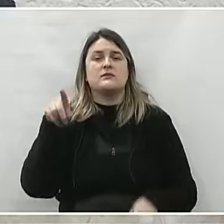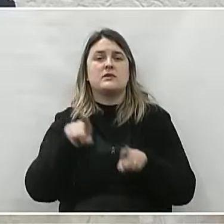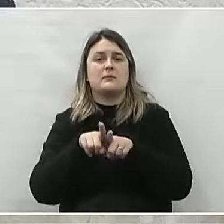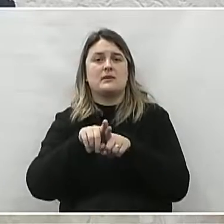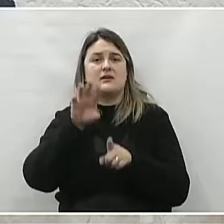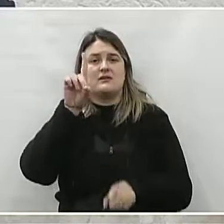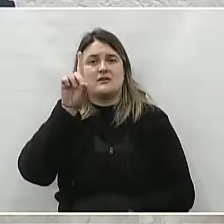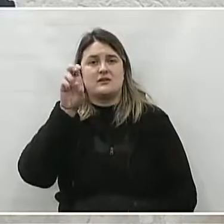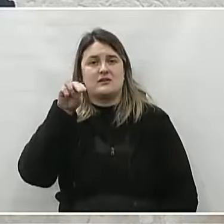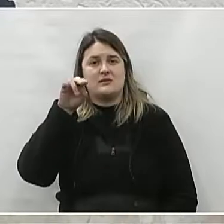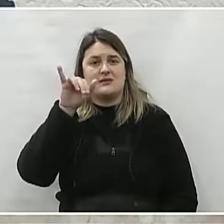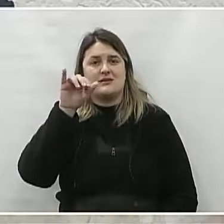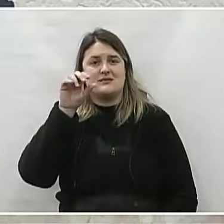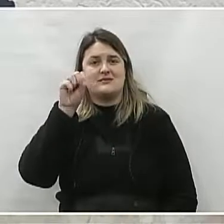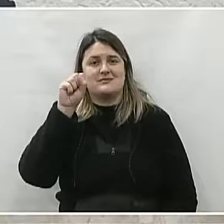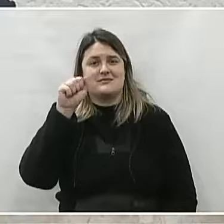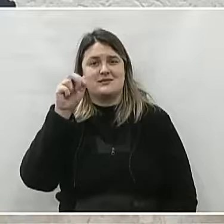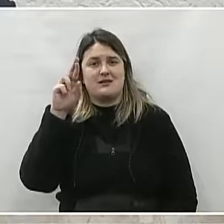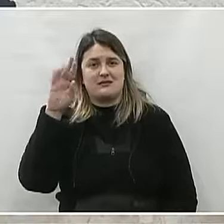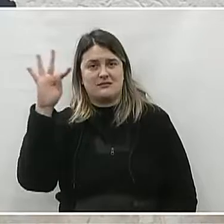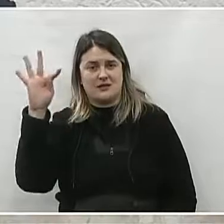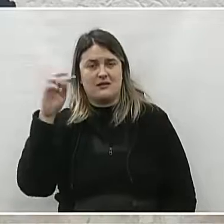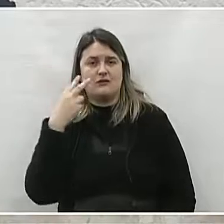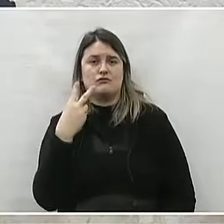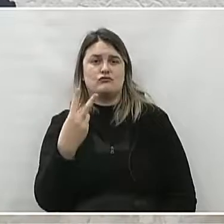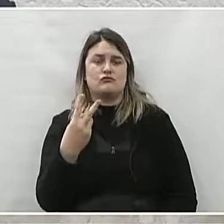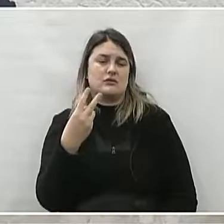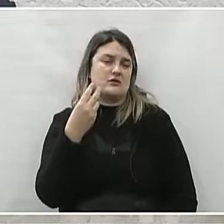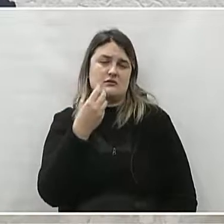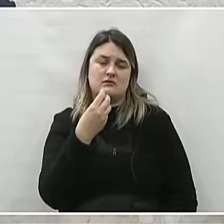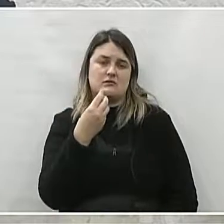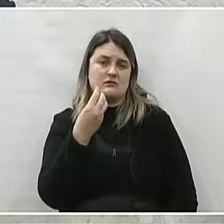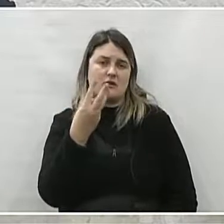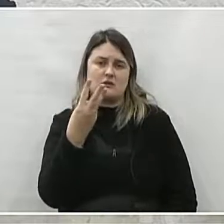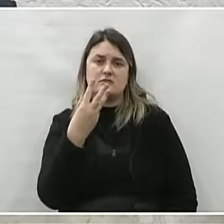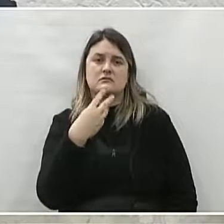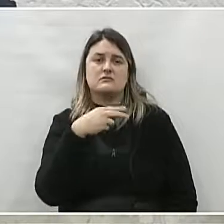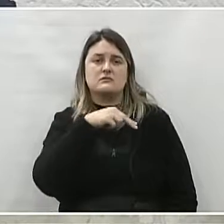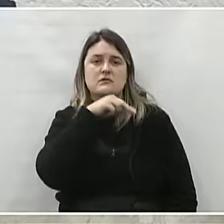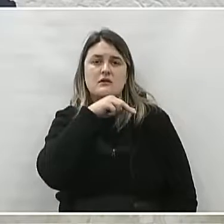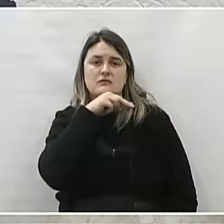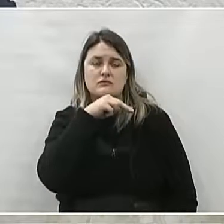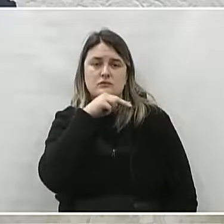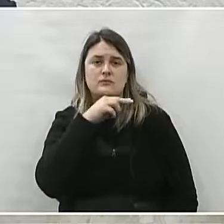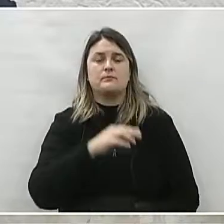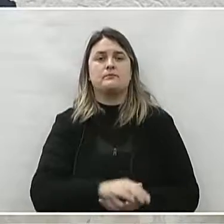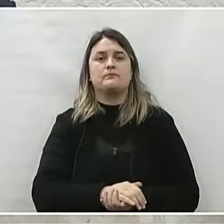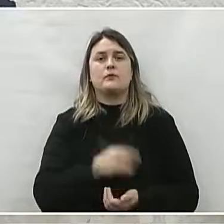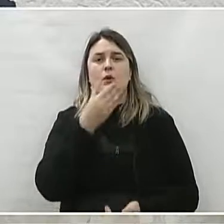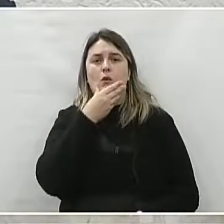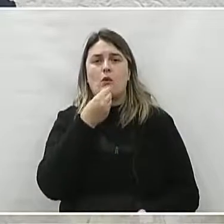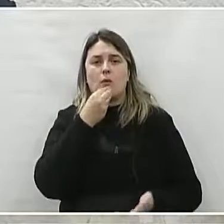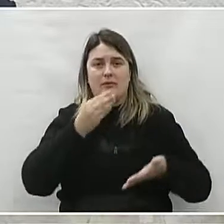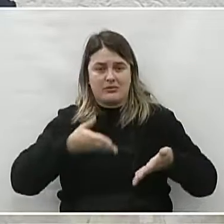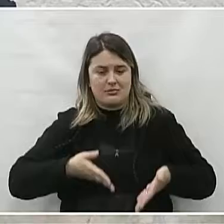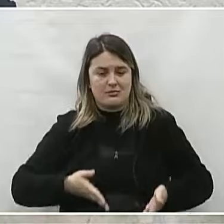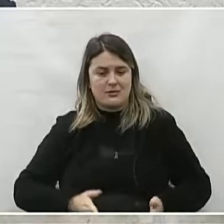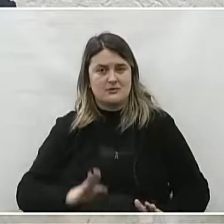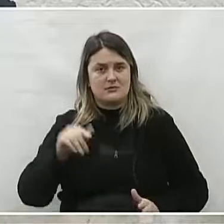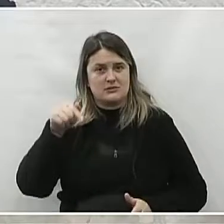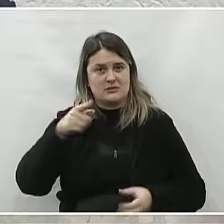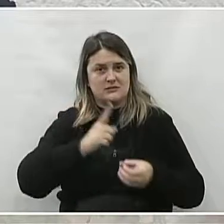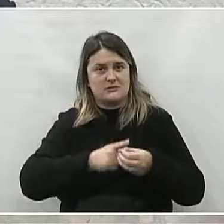Enetos Cauã, Sofia, Júlia, Matheus e Estela. Denizarte, natural de União da